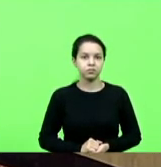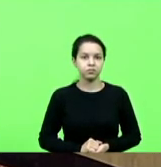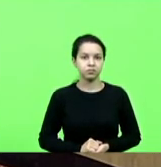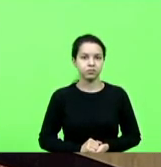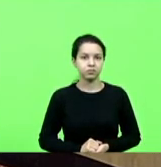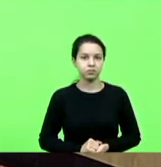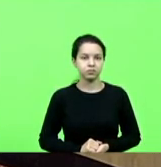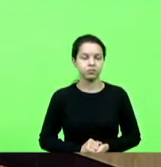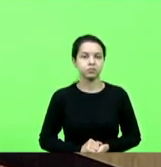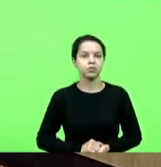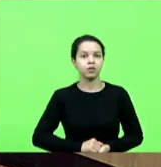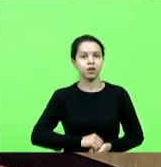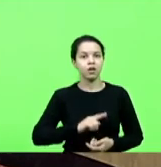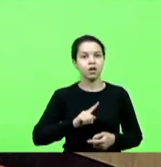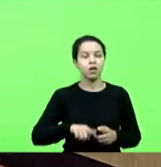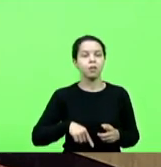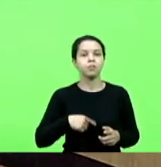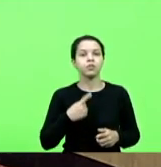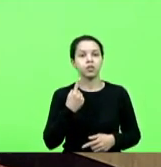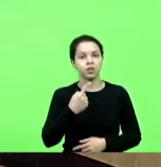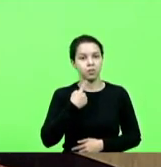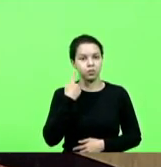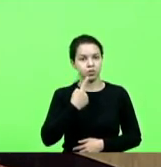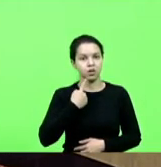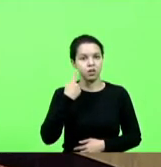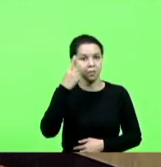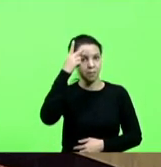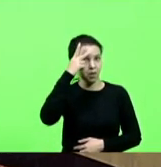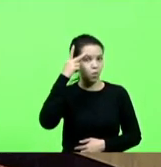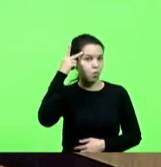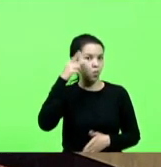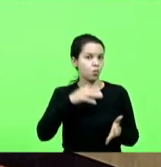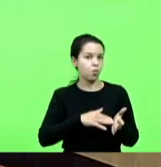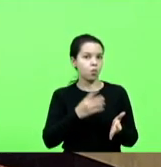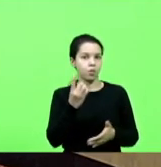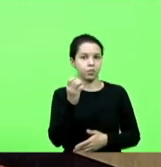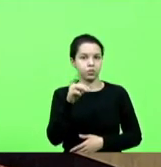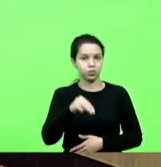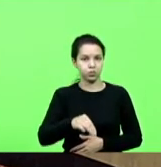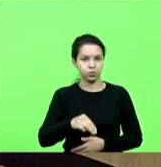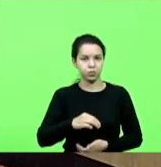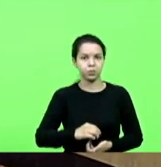Na sequência, deputada Paulinha, por até 10 minutos. Obrigado.